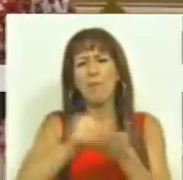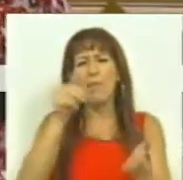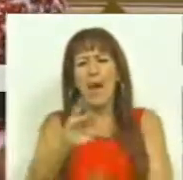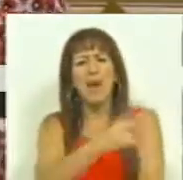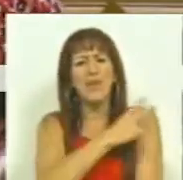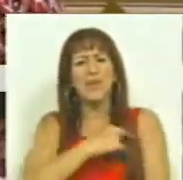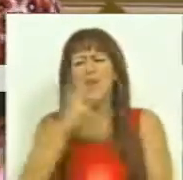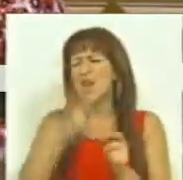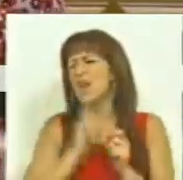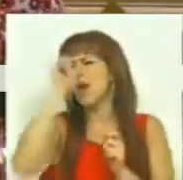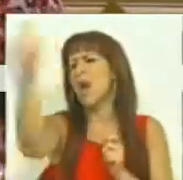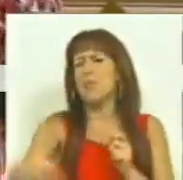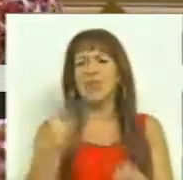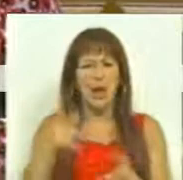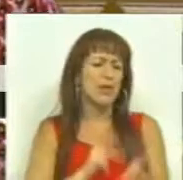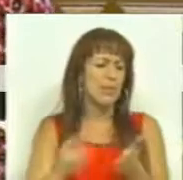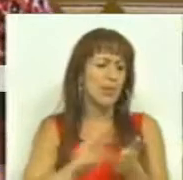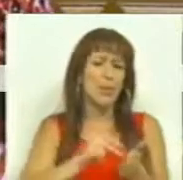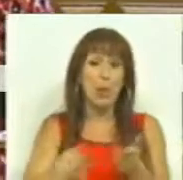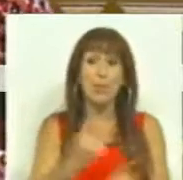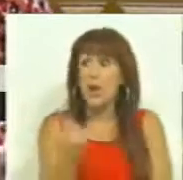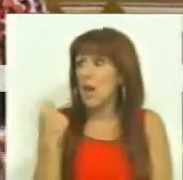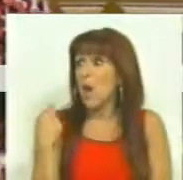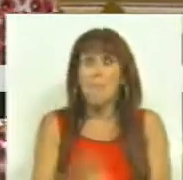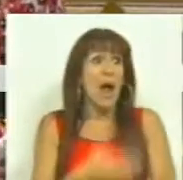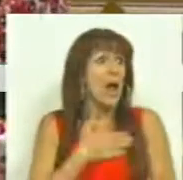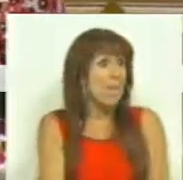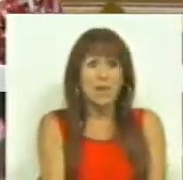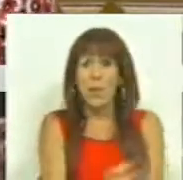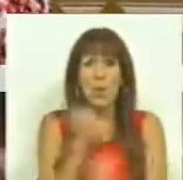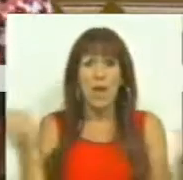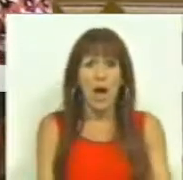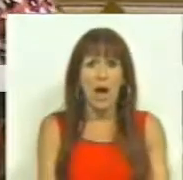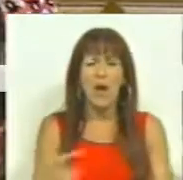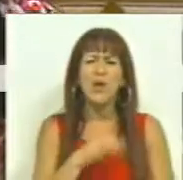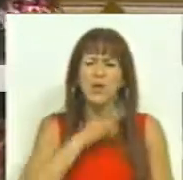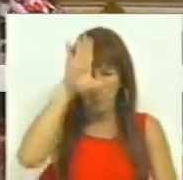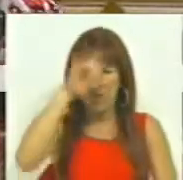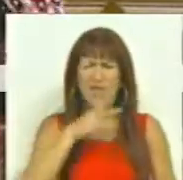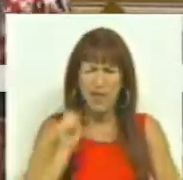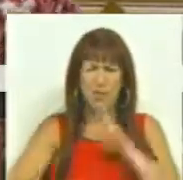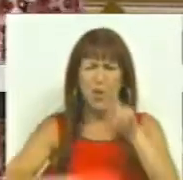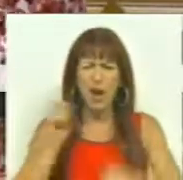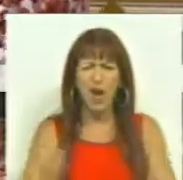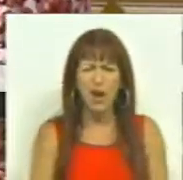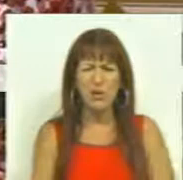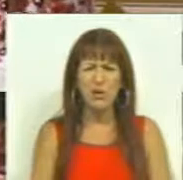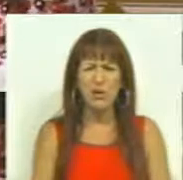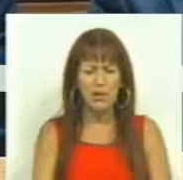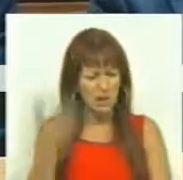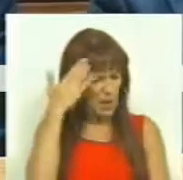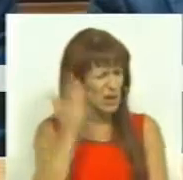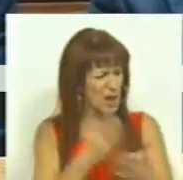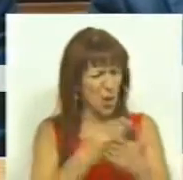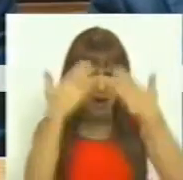e andam quilómetros e quilómetros porque não têm dinheiro para pagar o passe. E o Senhor acha que isto é moderno? O Senhor acha que isto é a